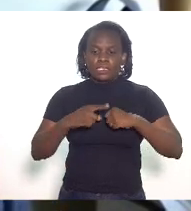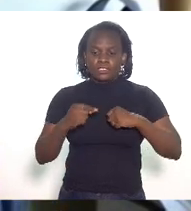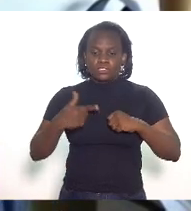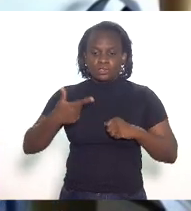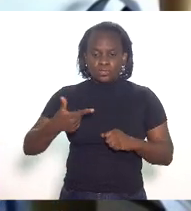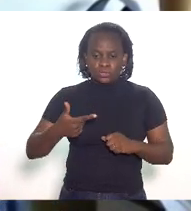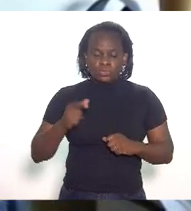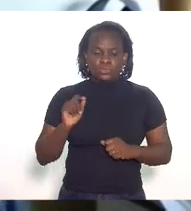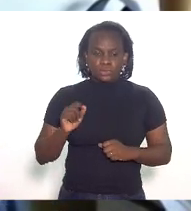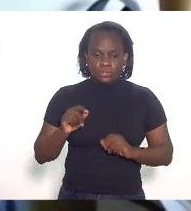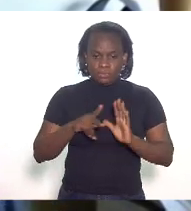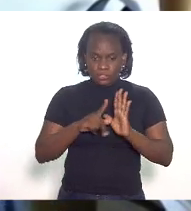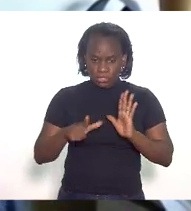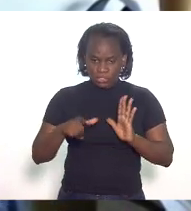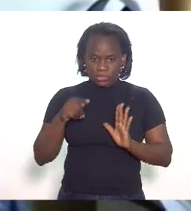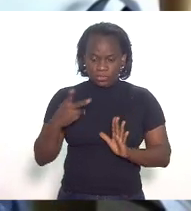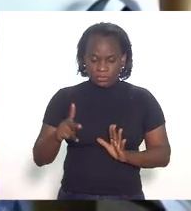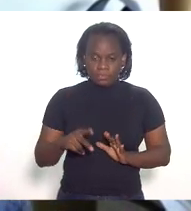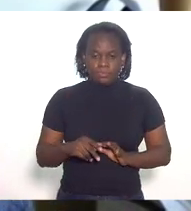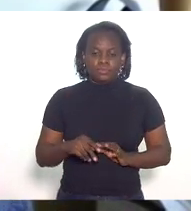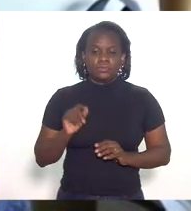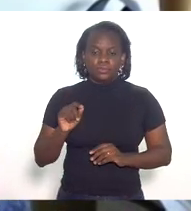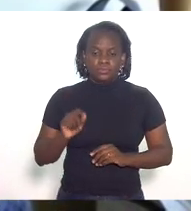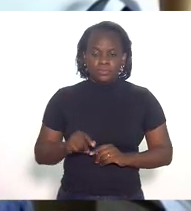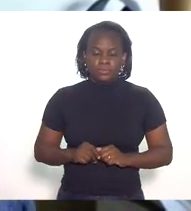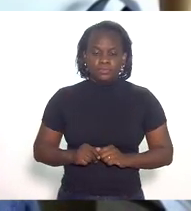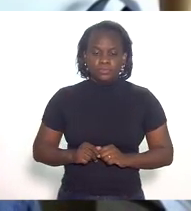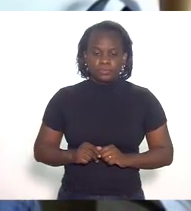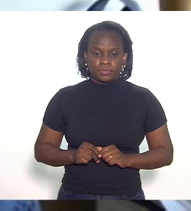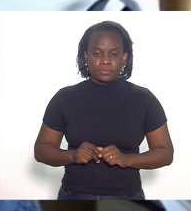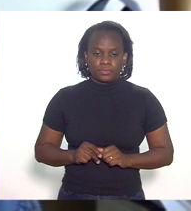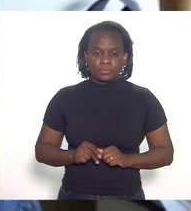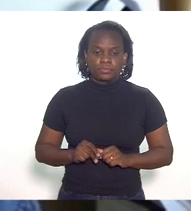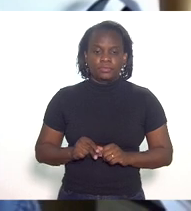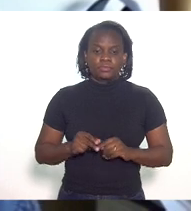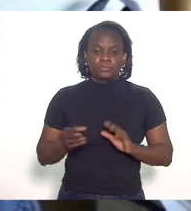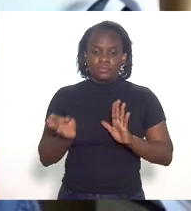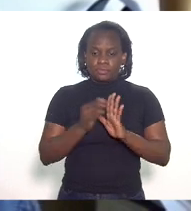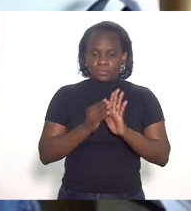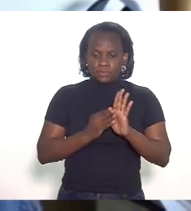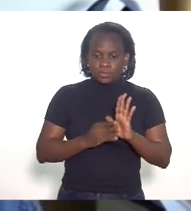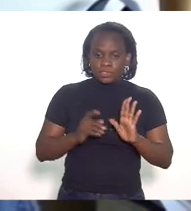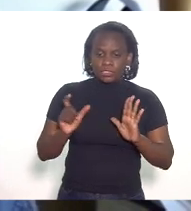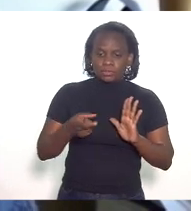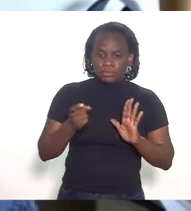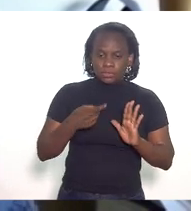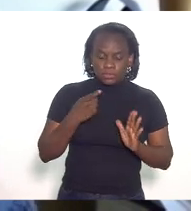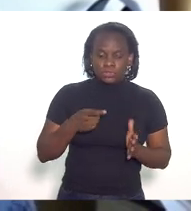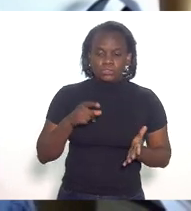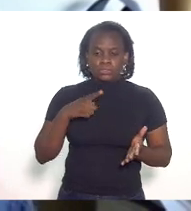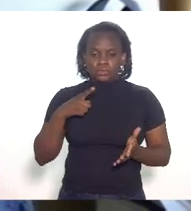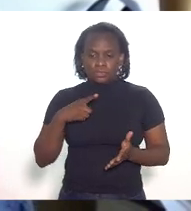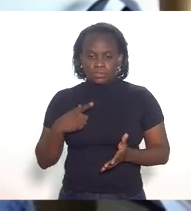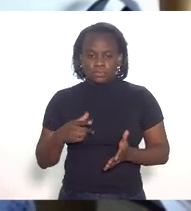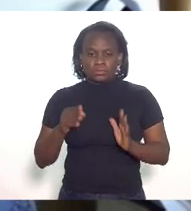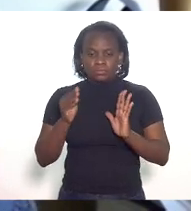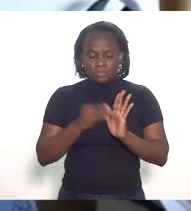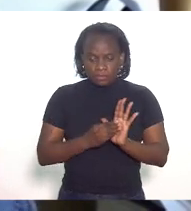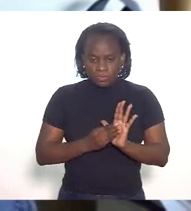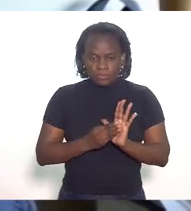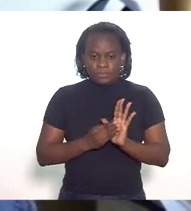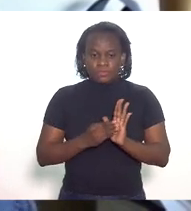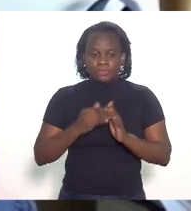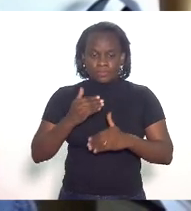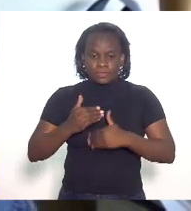do projeto de lei o seguinte o lançamento do imposto incidente nas